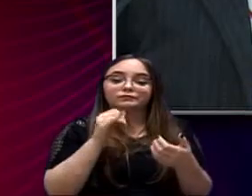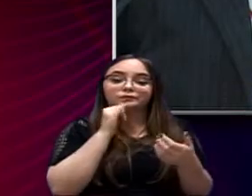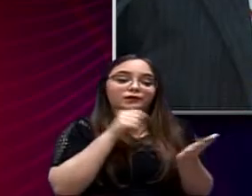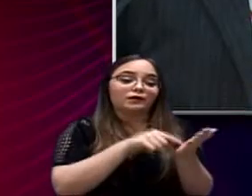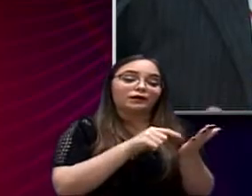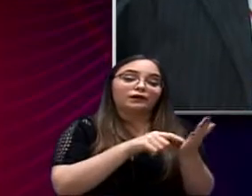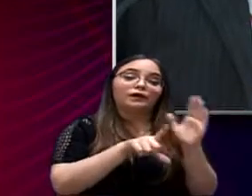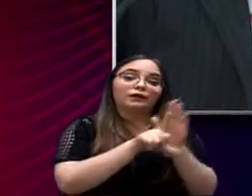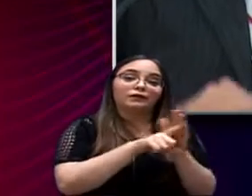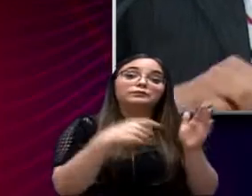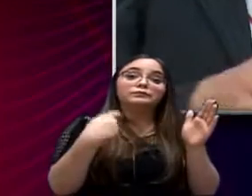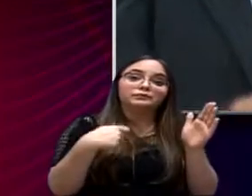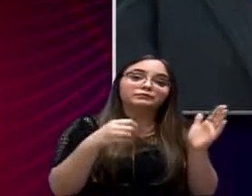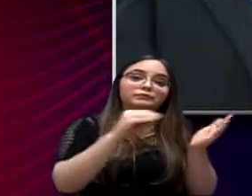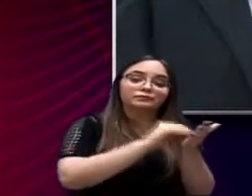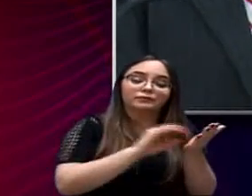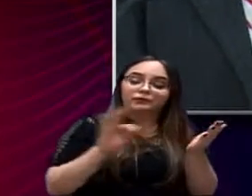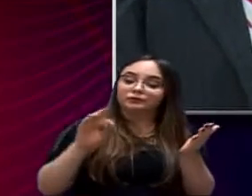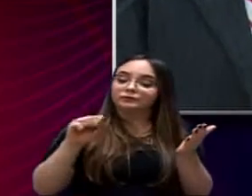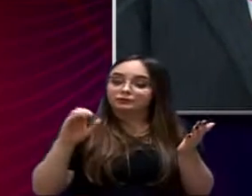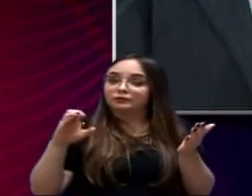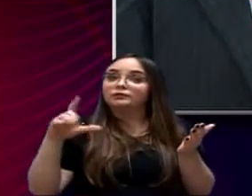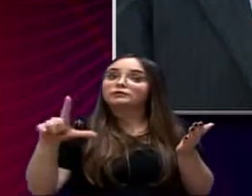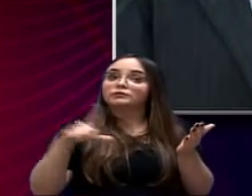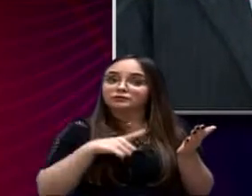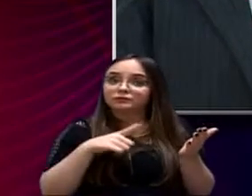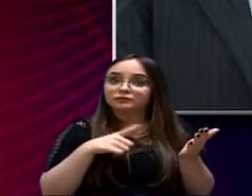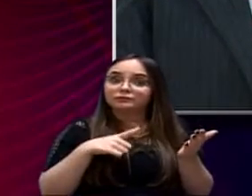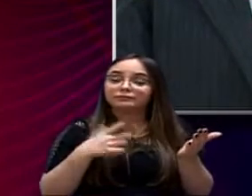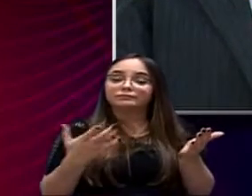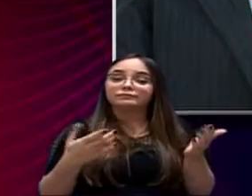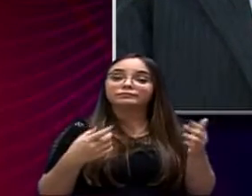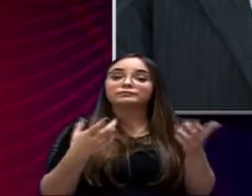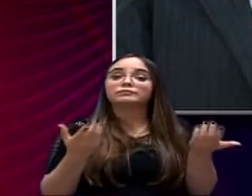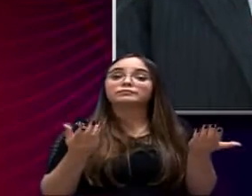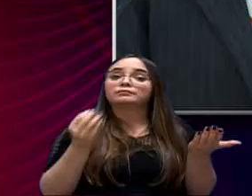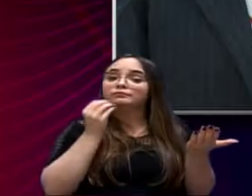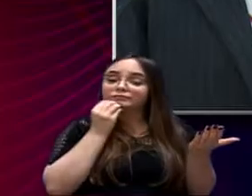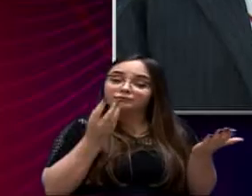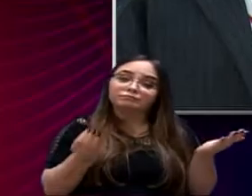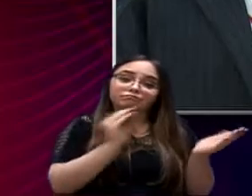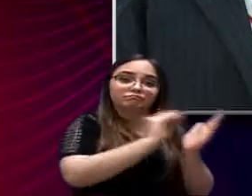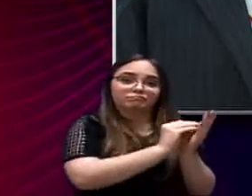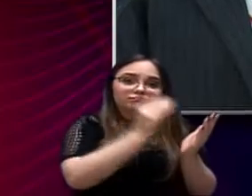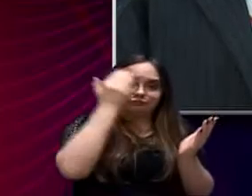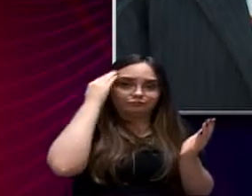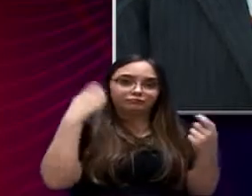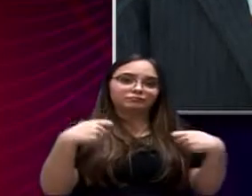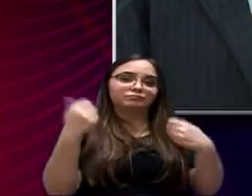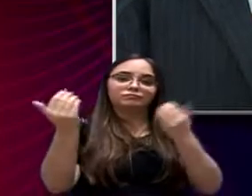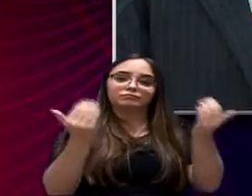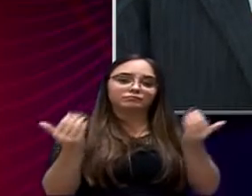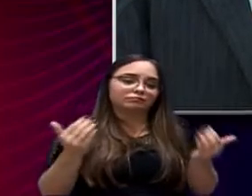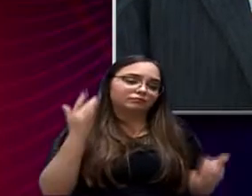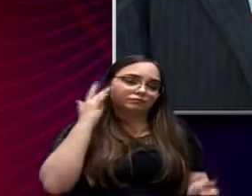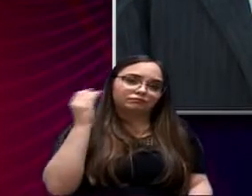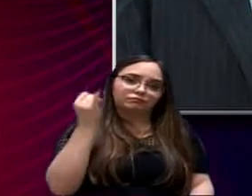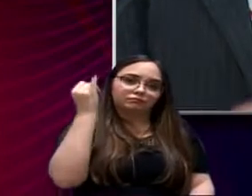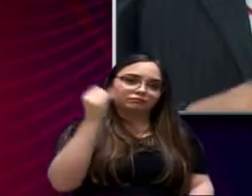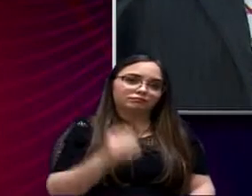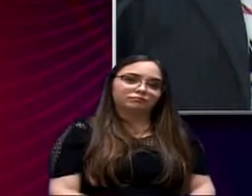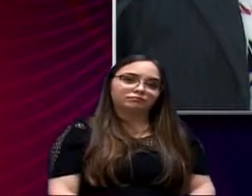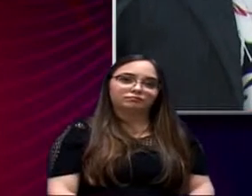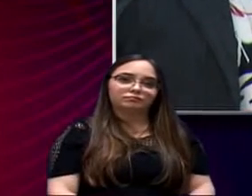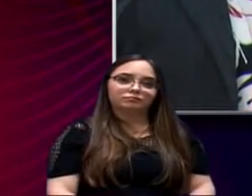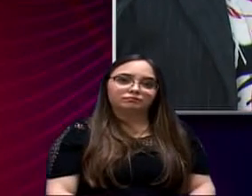tirar algum item, algum parágrafo, algum inciso, assim fazer. Mas tem que fazer essa análise comparativa. Eu acho que é importante isso.